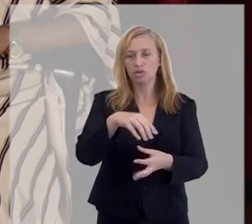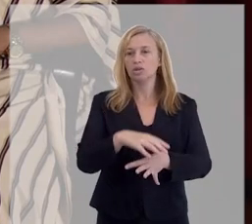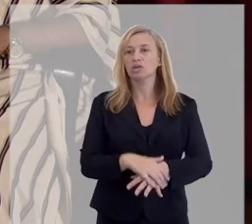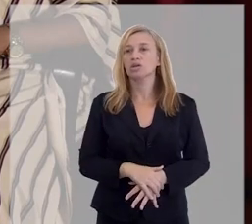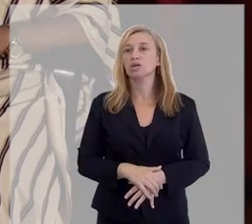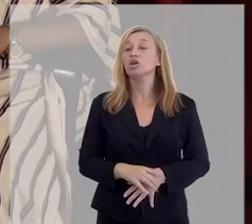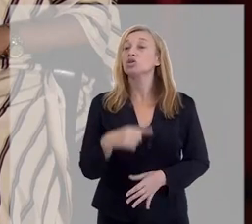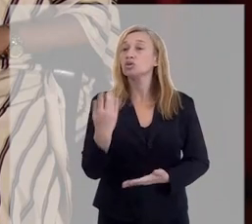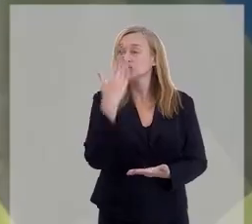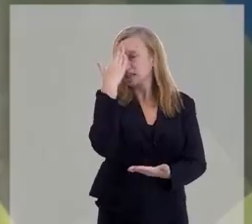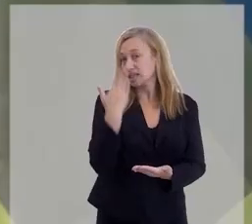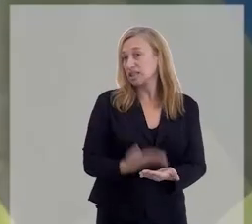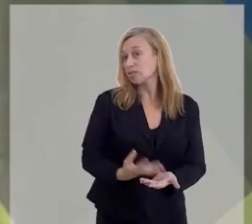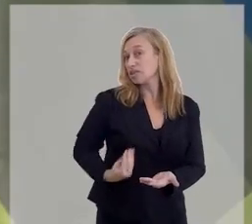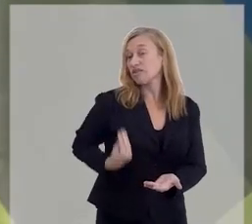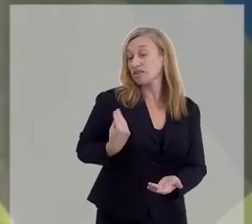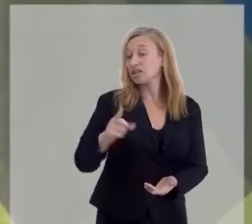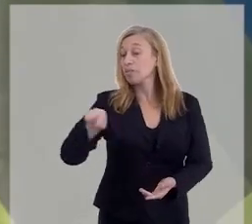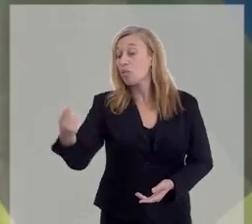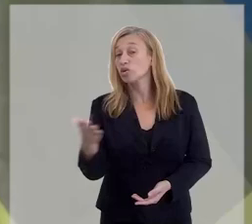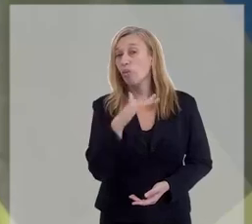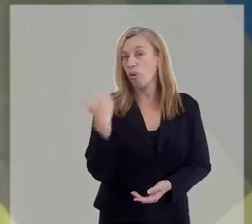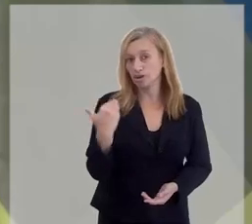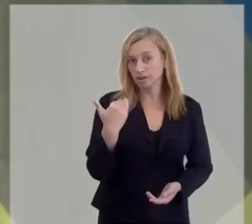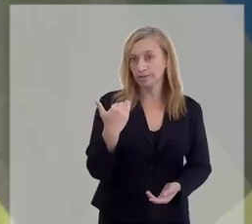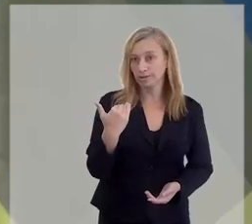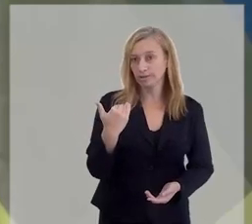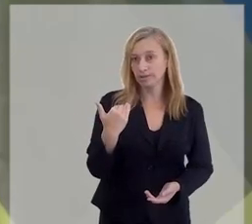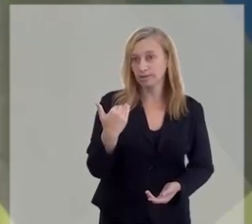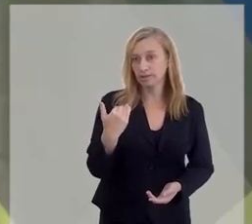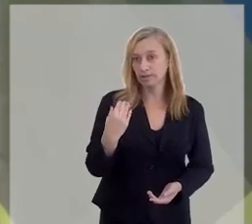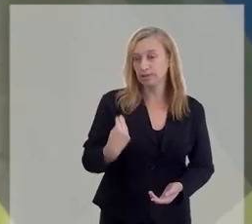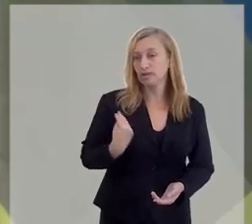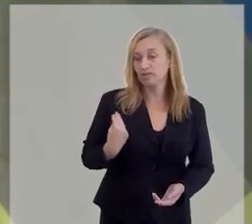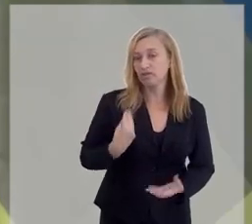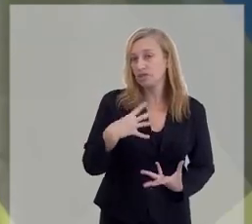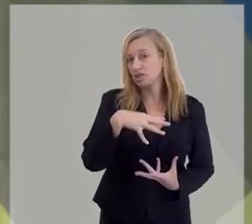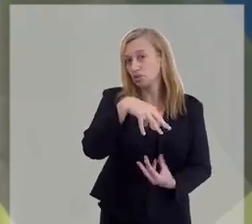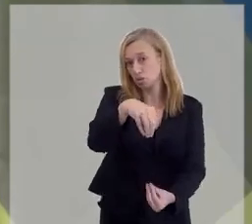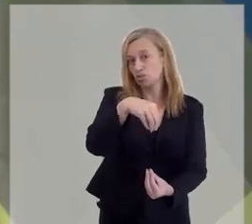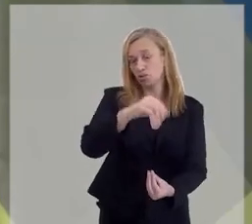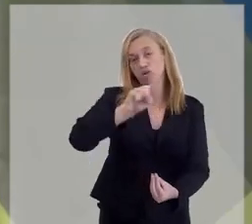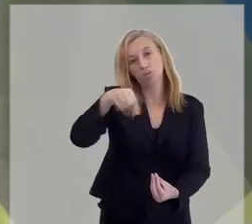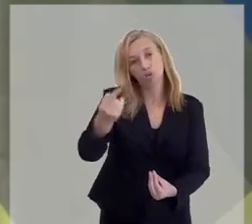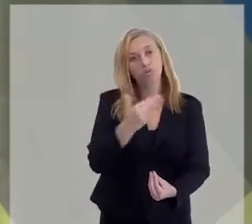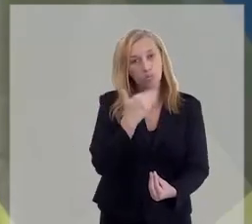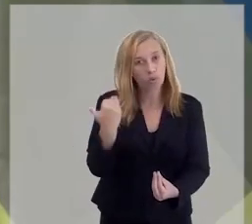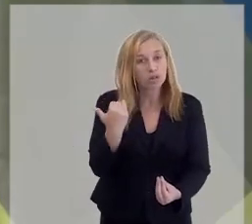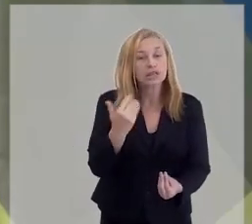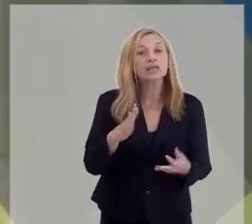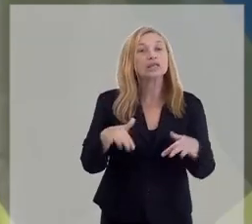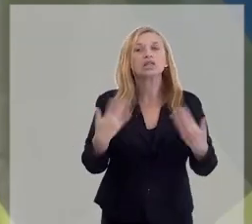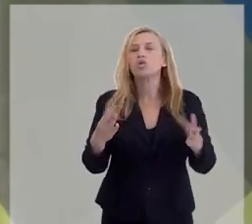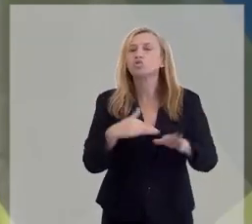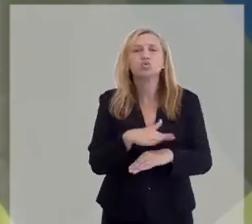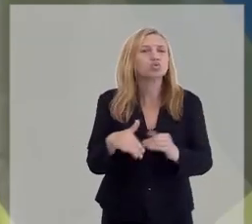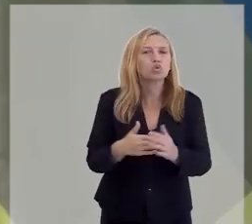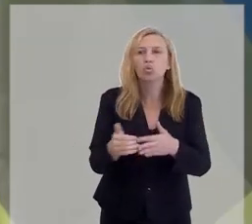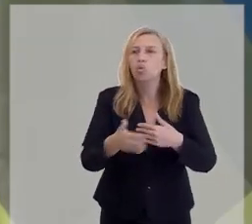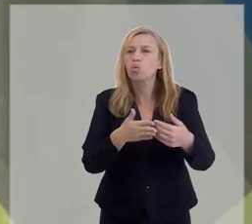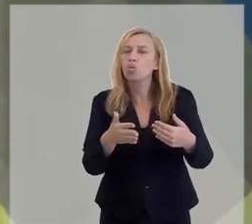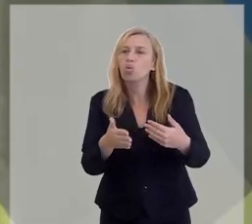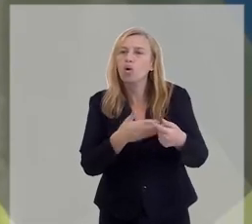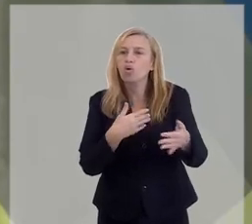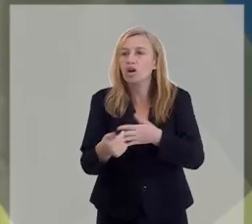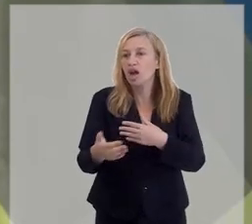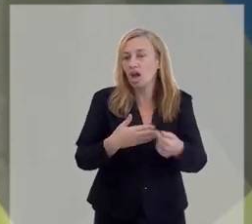é uma filosofia espiritualista. Nós acreditamos na vida após a morte, na vivência dos espíritos após a morte. Então,